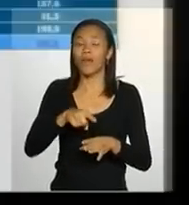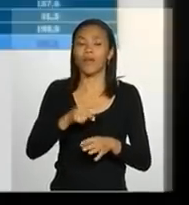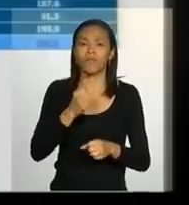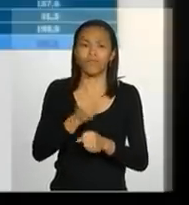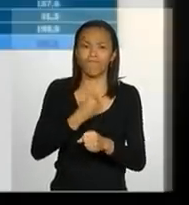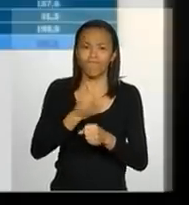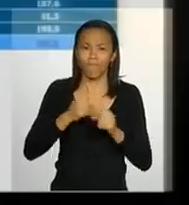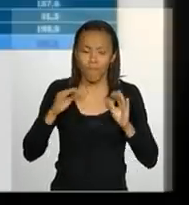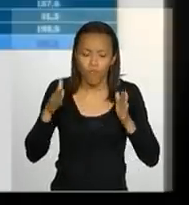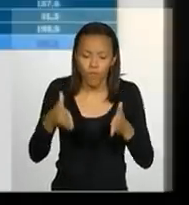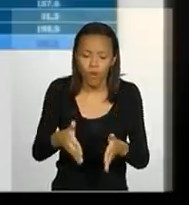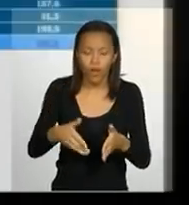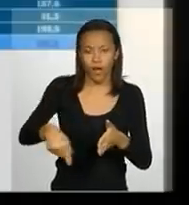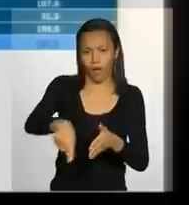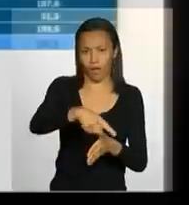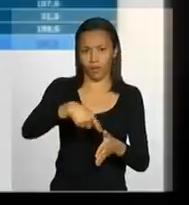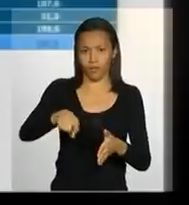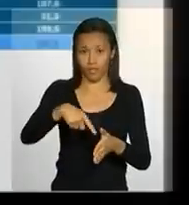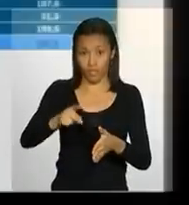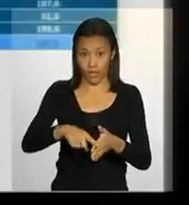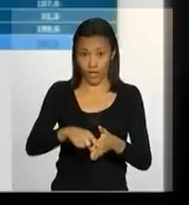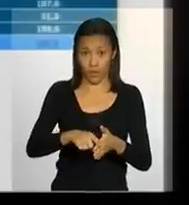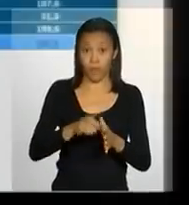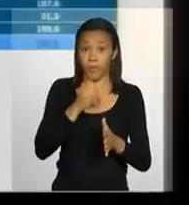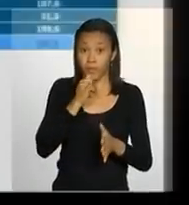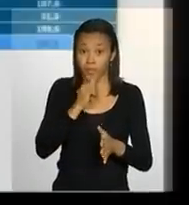pontuais, porque a encosta,